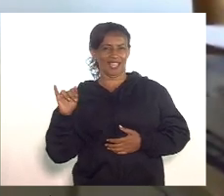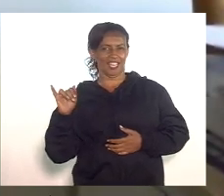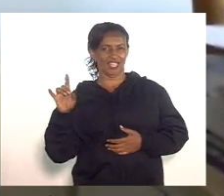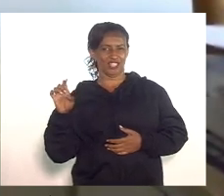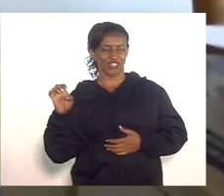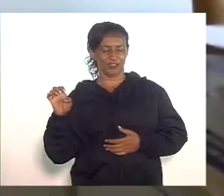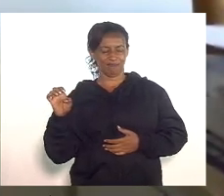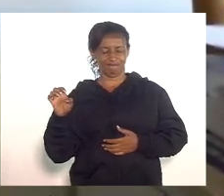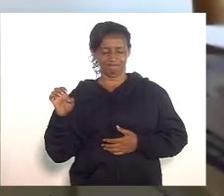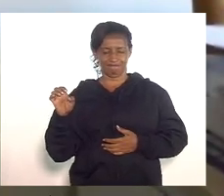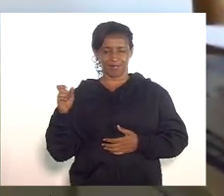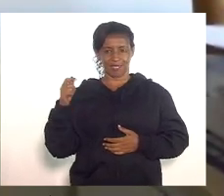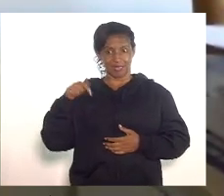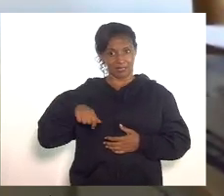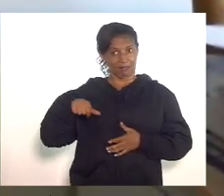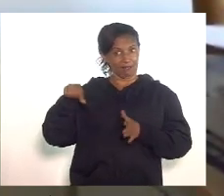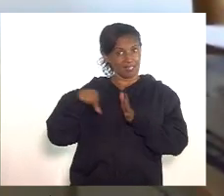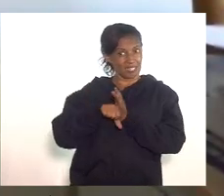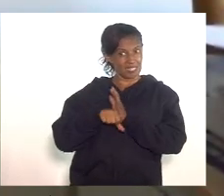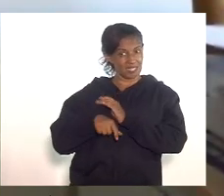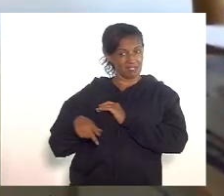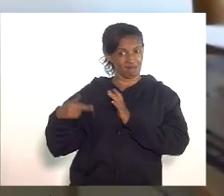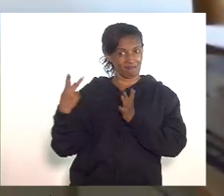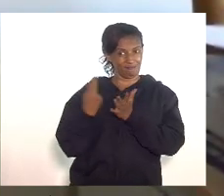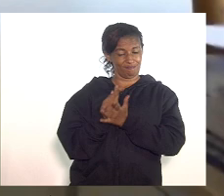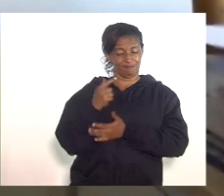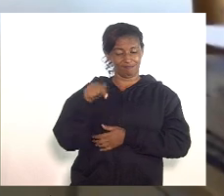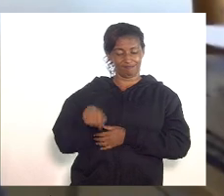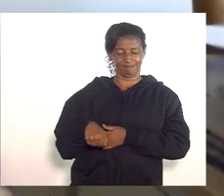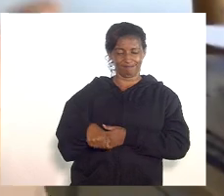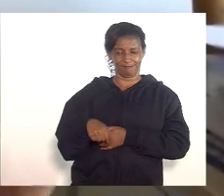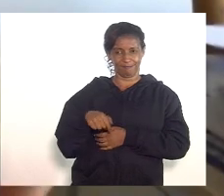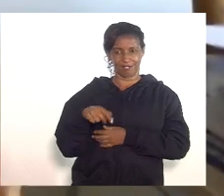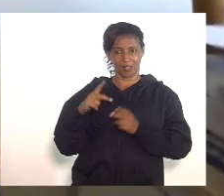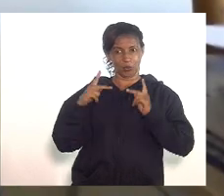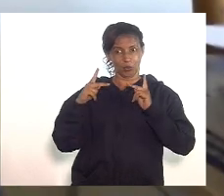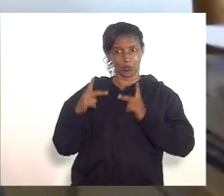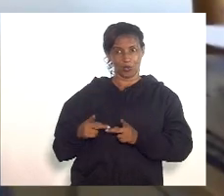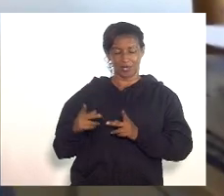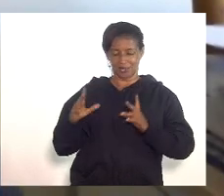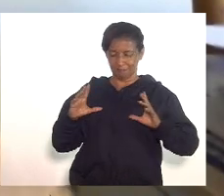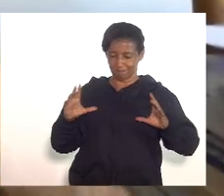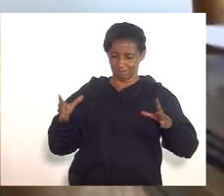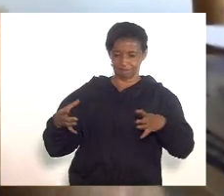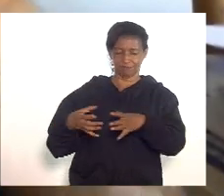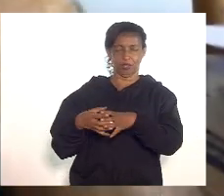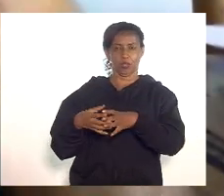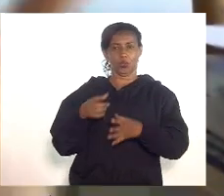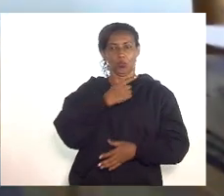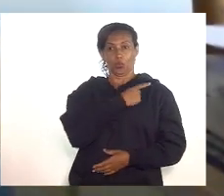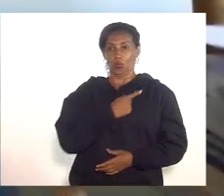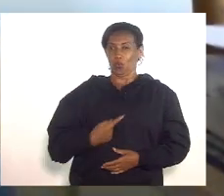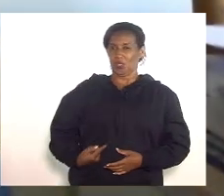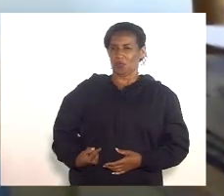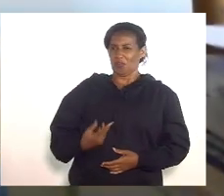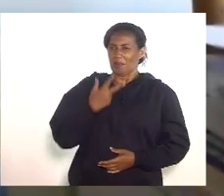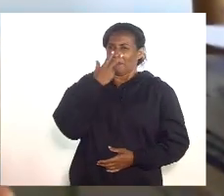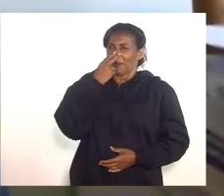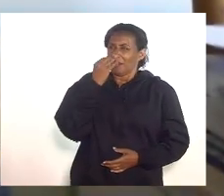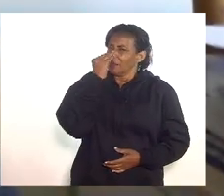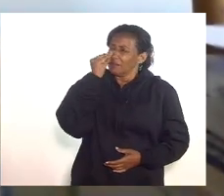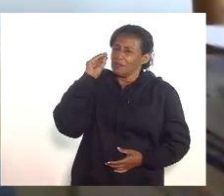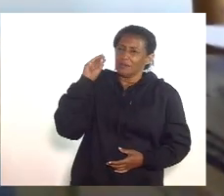crise humanitária que se acentua com esse governo que despreza